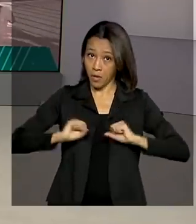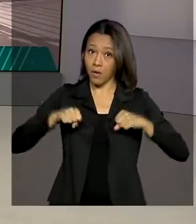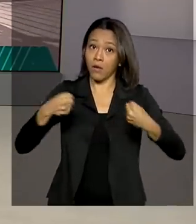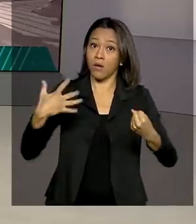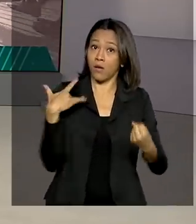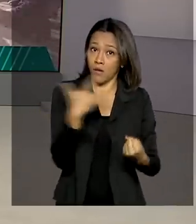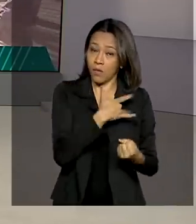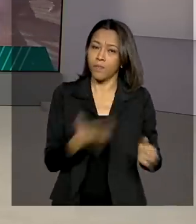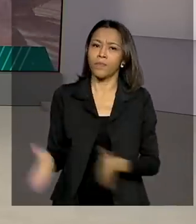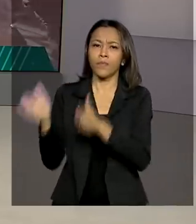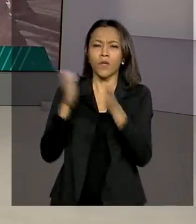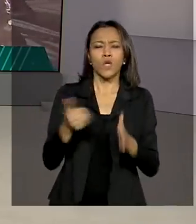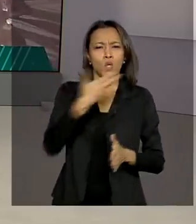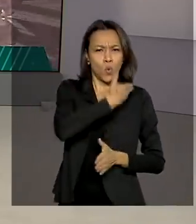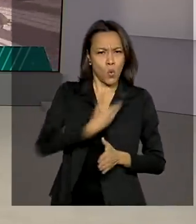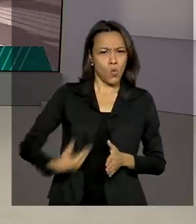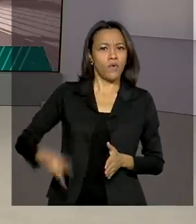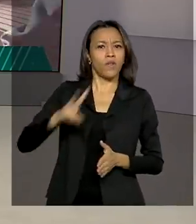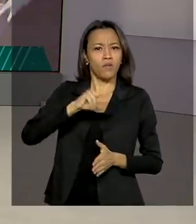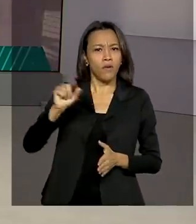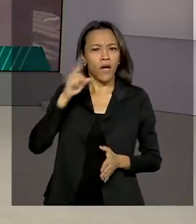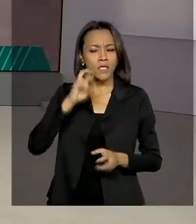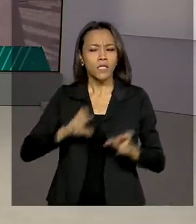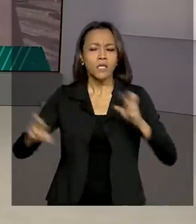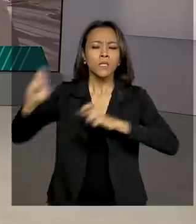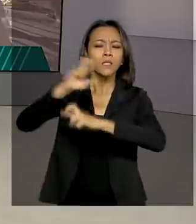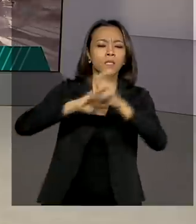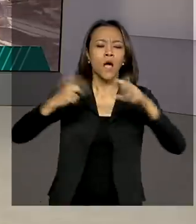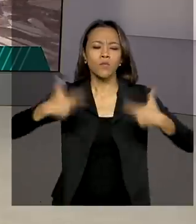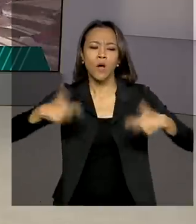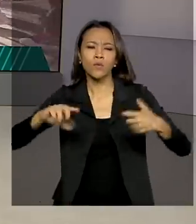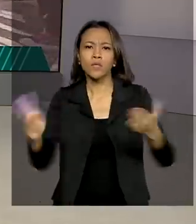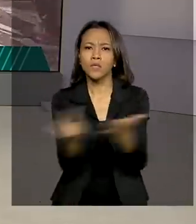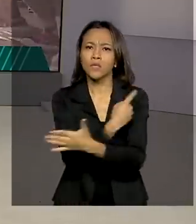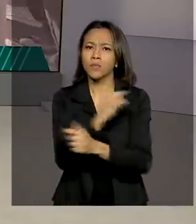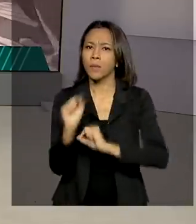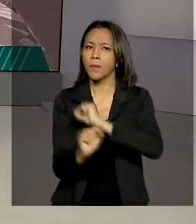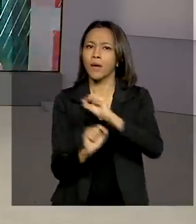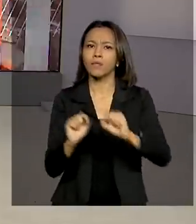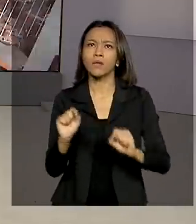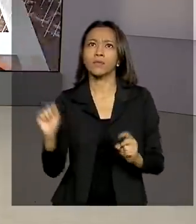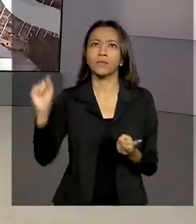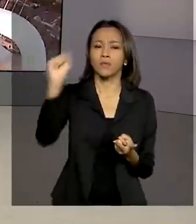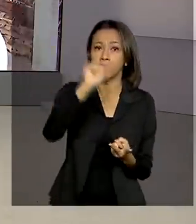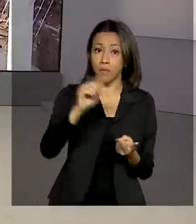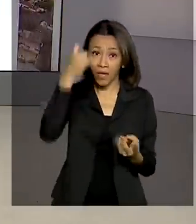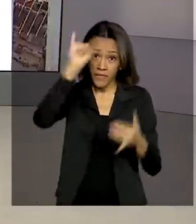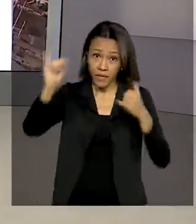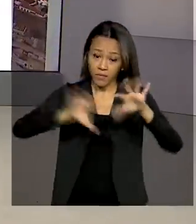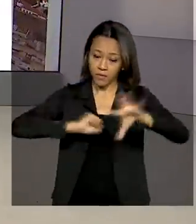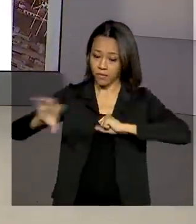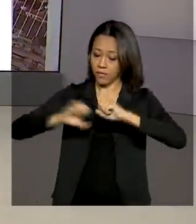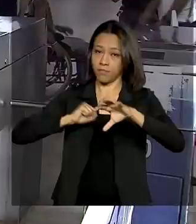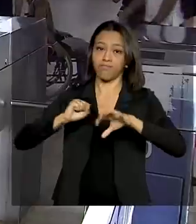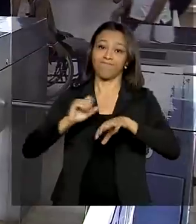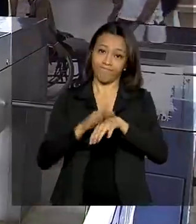no rastreamento e monitoramento de contatos de casos da doença para reduzir o contágio de Covid-19.